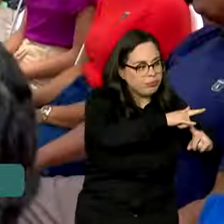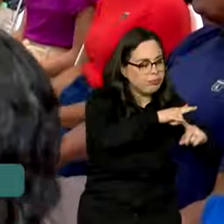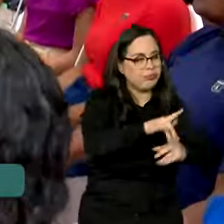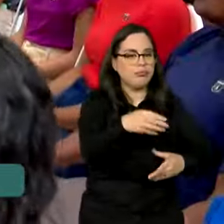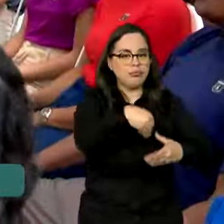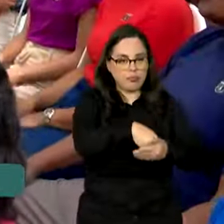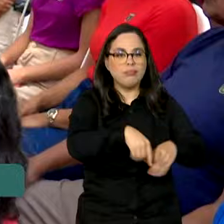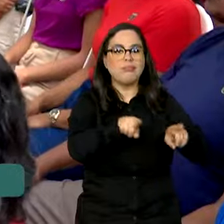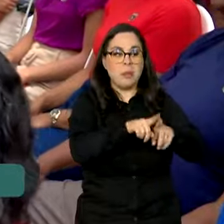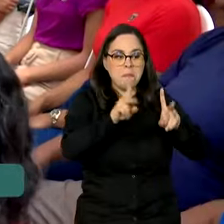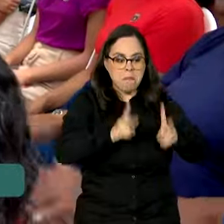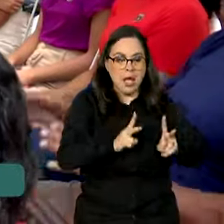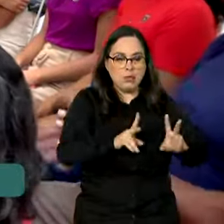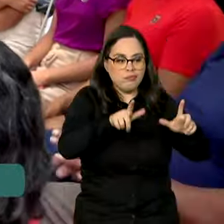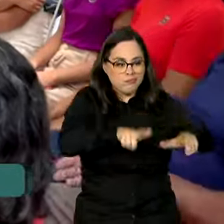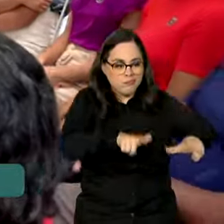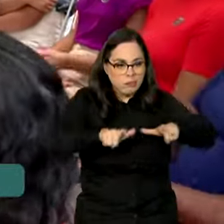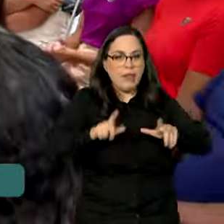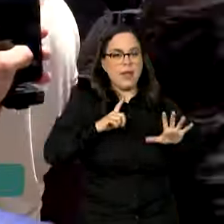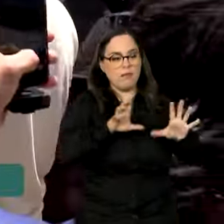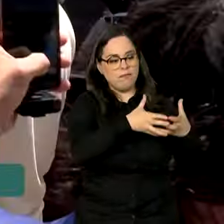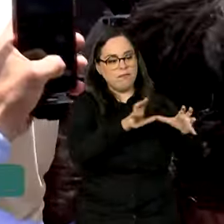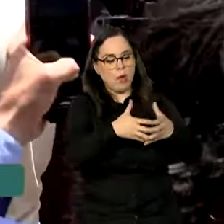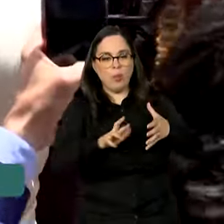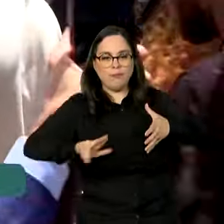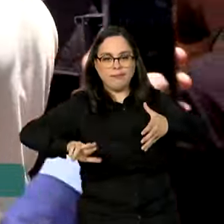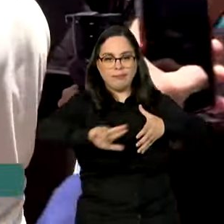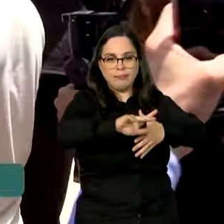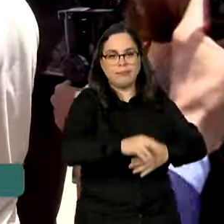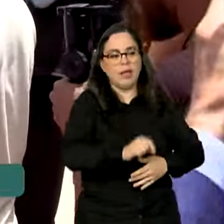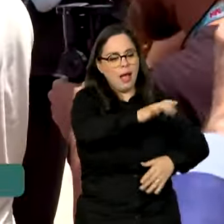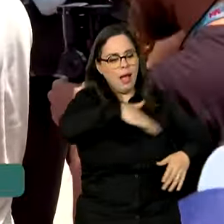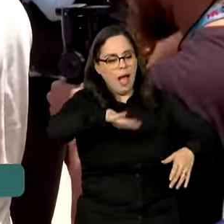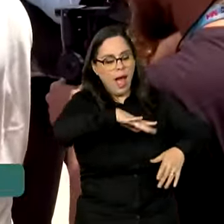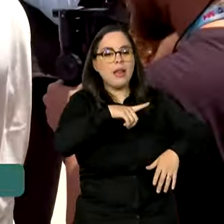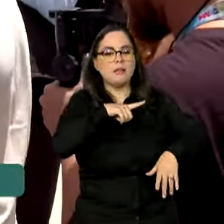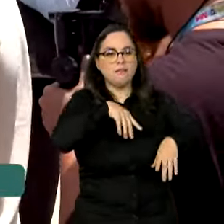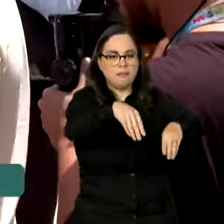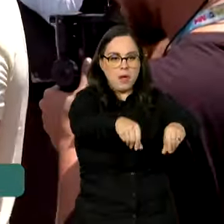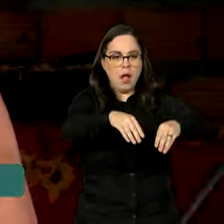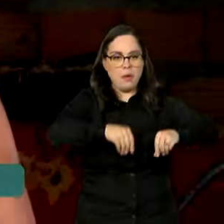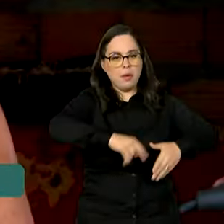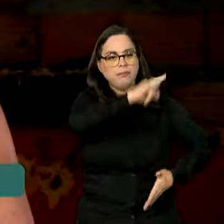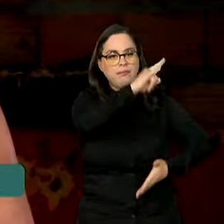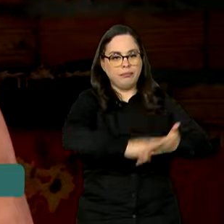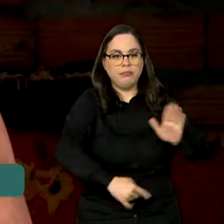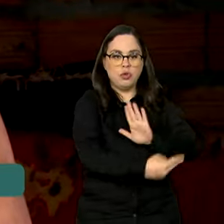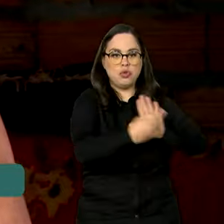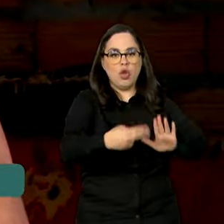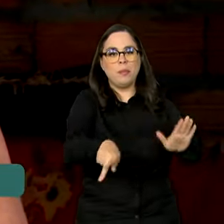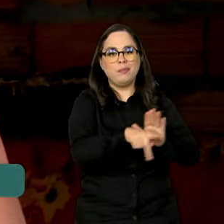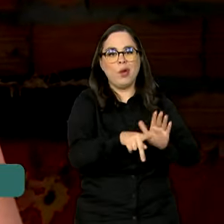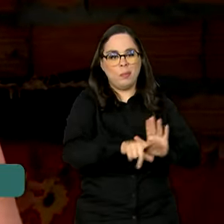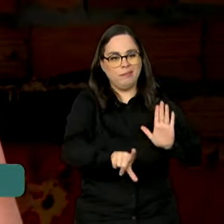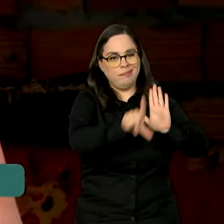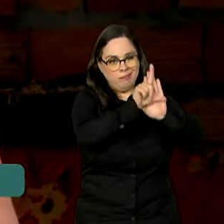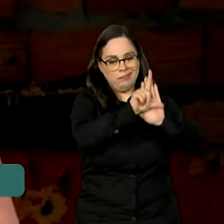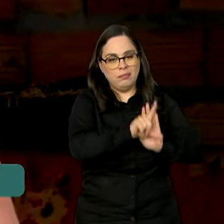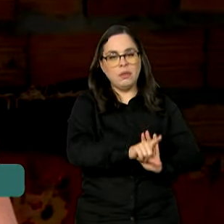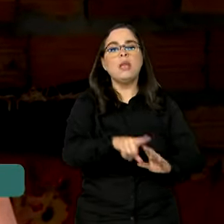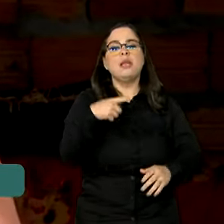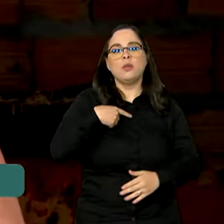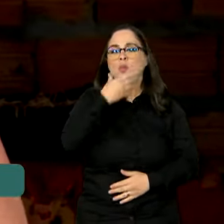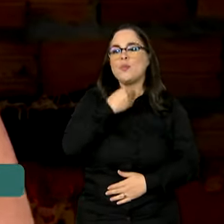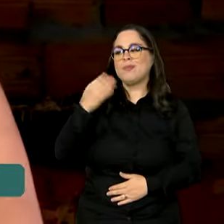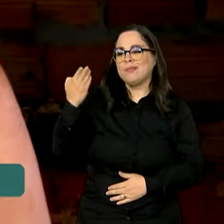também abriga outras comunidades. As áreas receberam títulos de domínio. Seu Cipriano, de 75